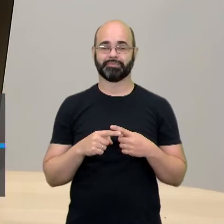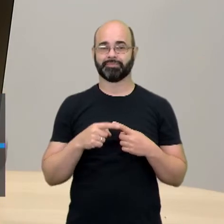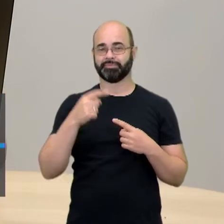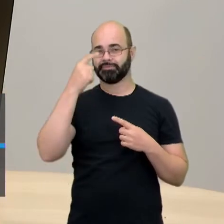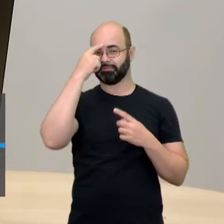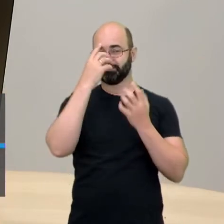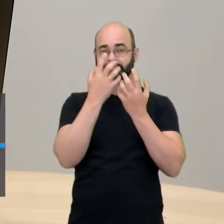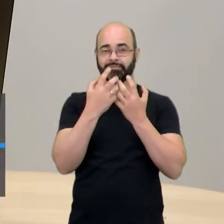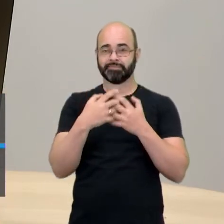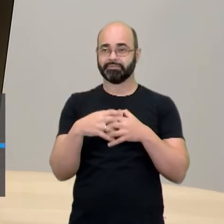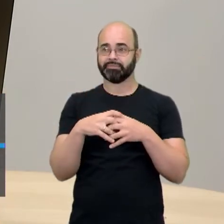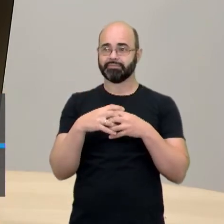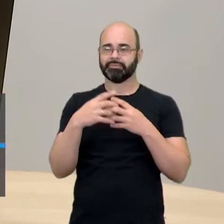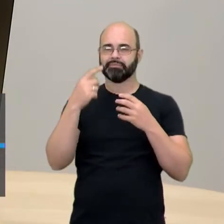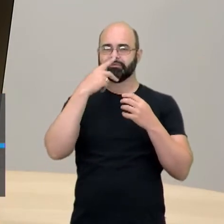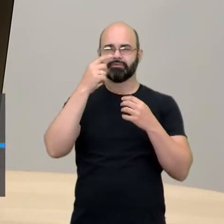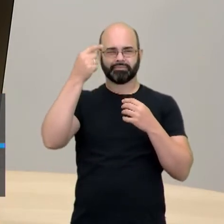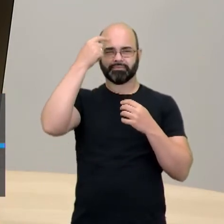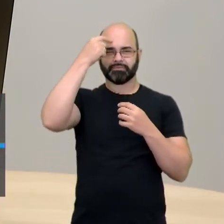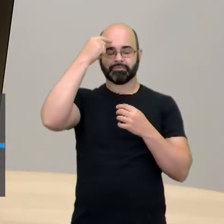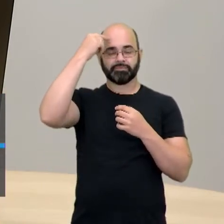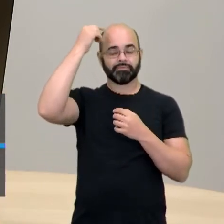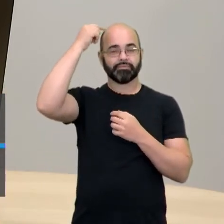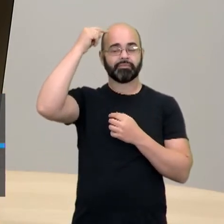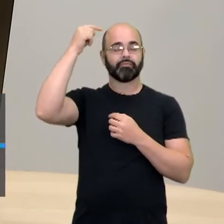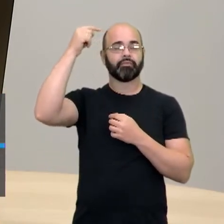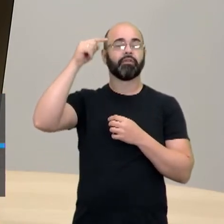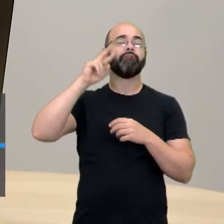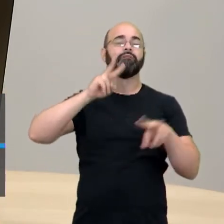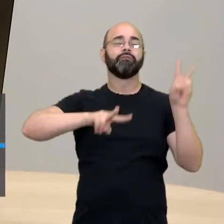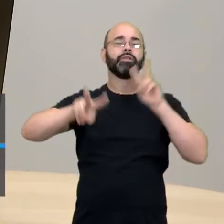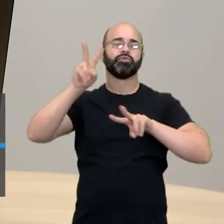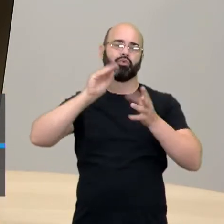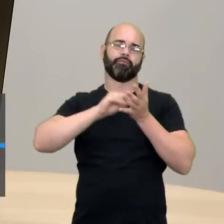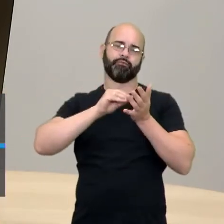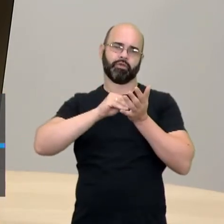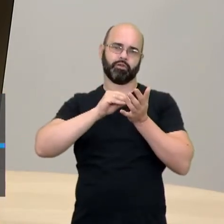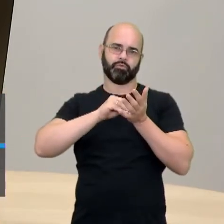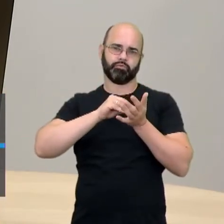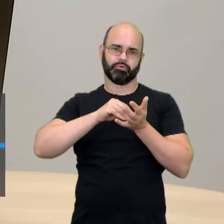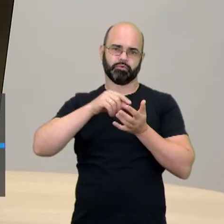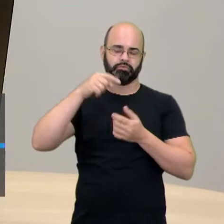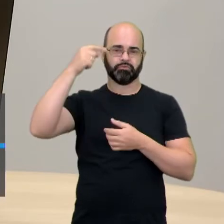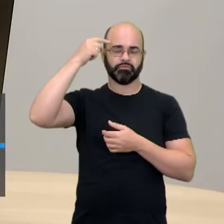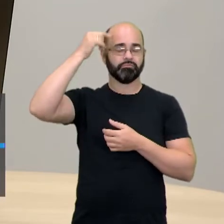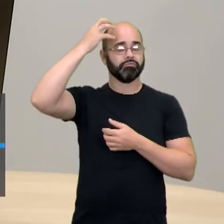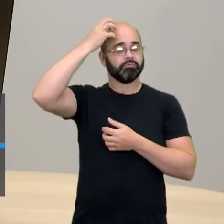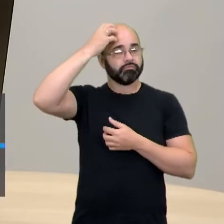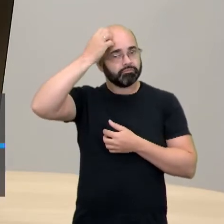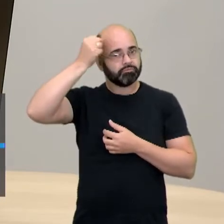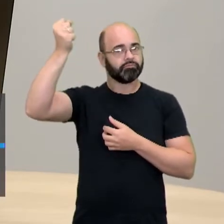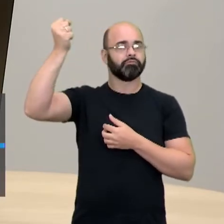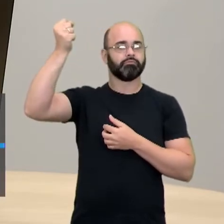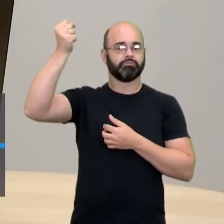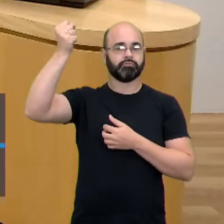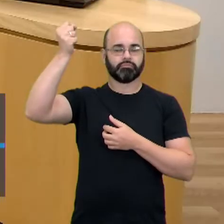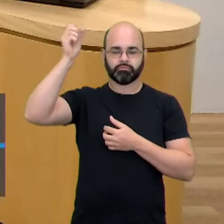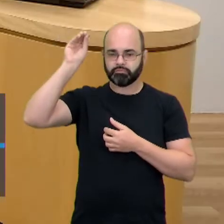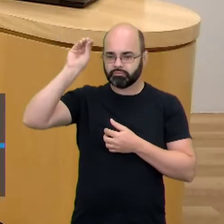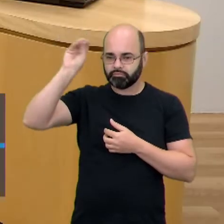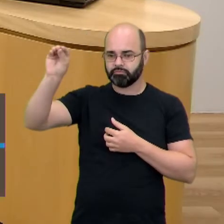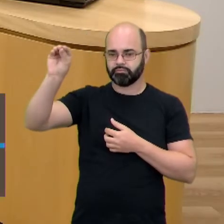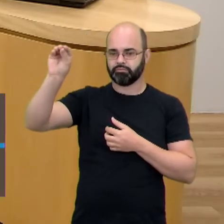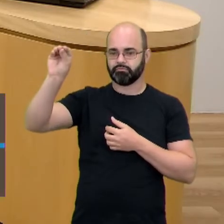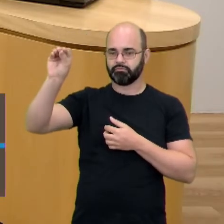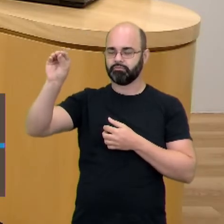precisou representar visualmente pra que o seu cérebro enxergasse com mais